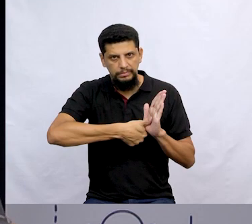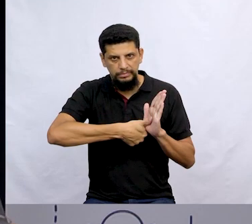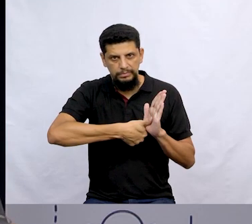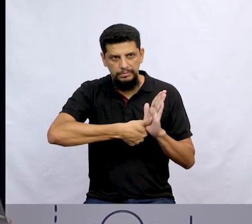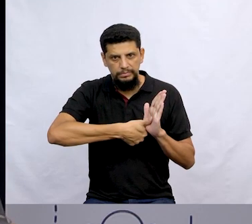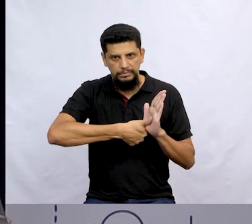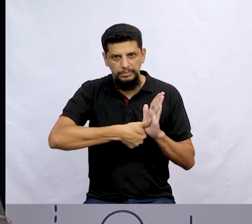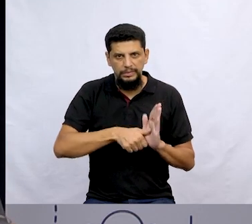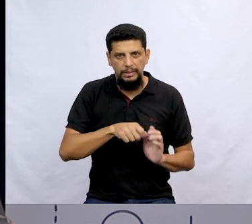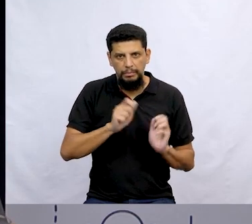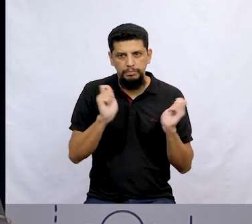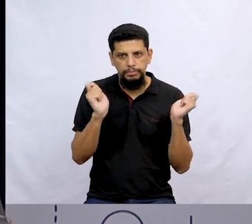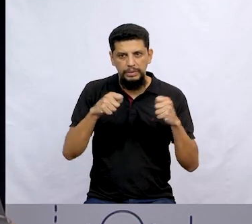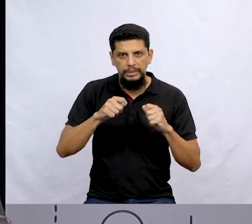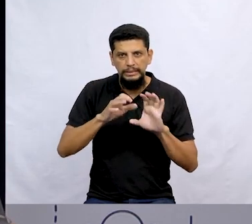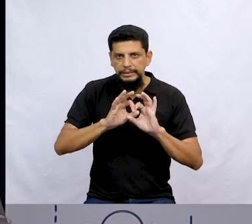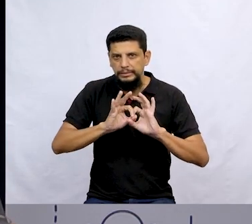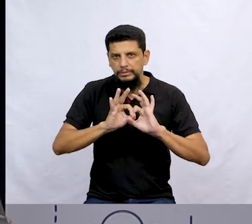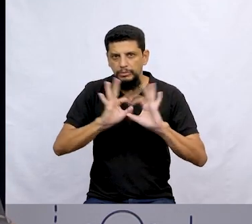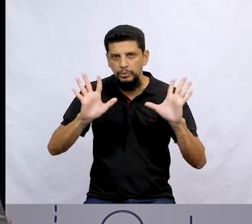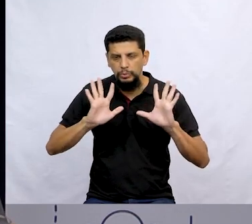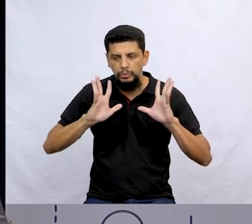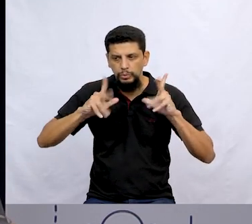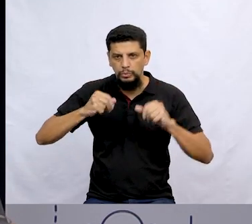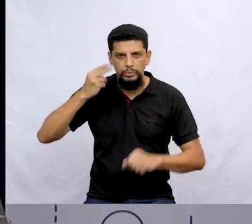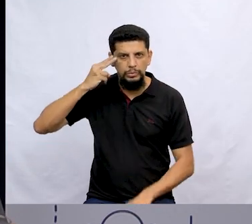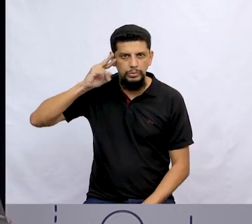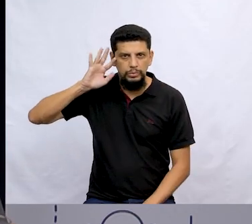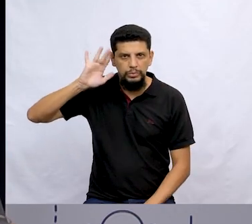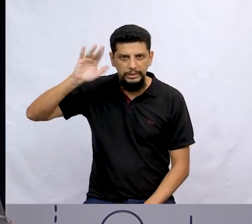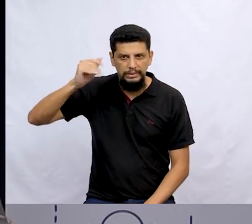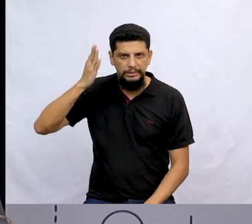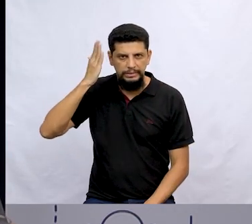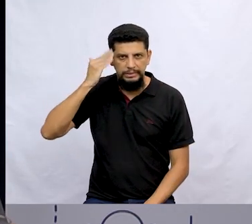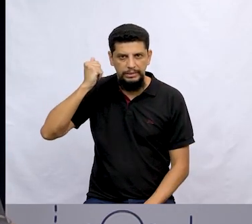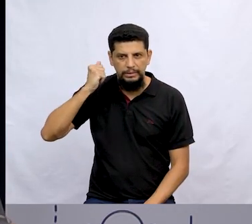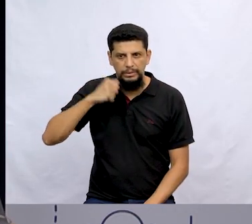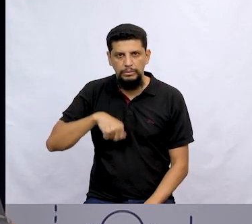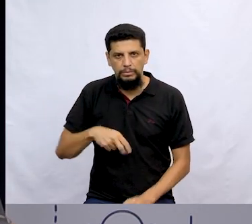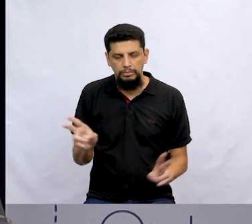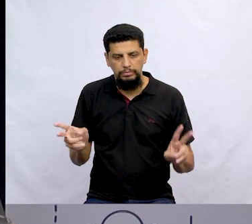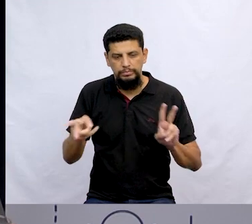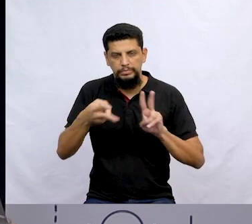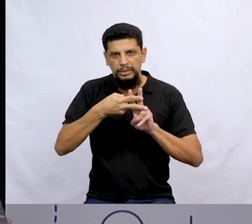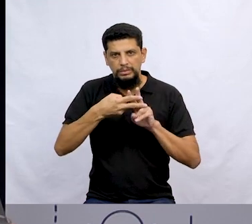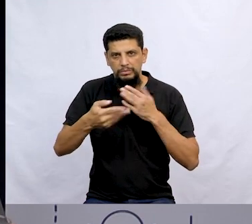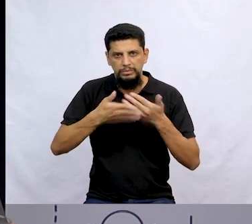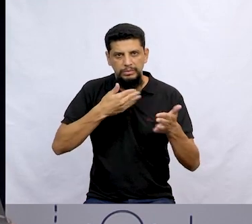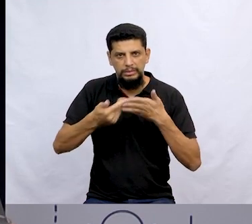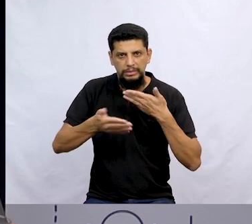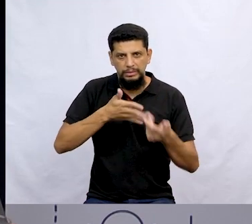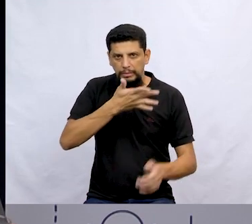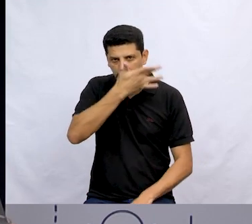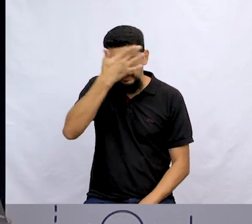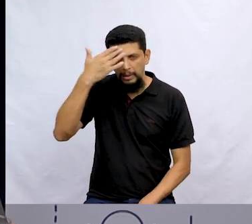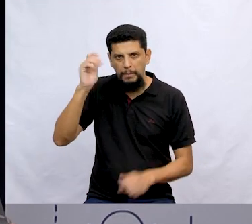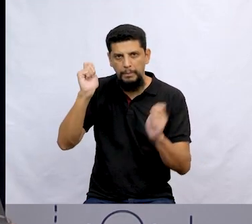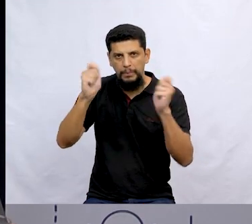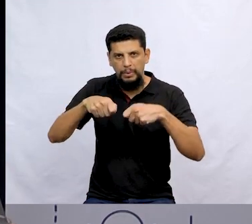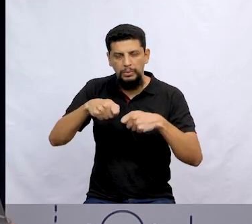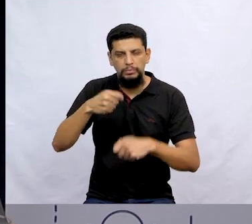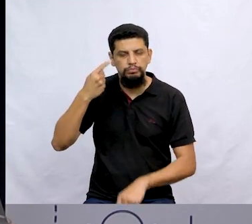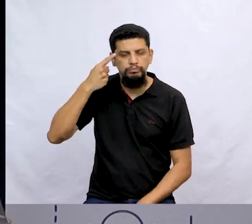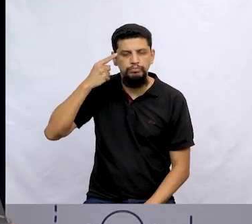o Zelito viu que poderia libertar todos aqueles sonhos. Zelito sabia que, mesmo na prisão, qualquer pessoa pode sonhar,